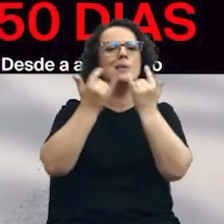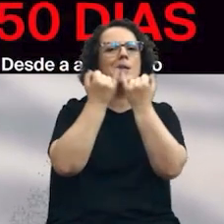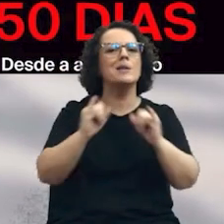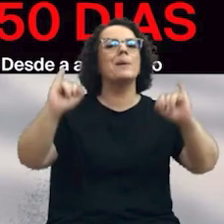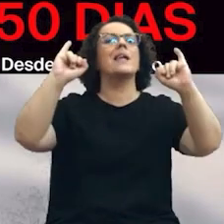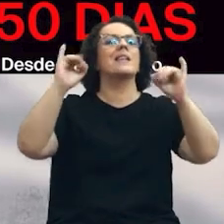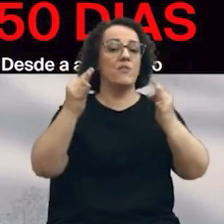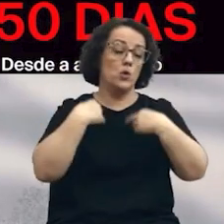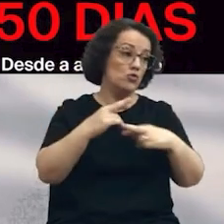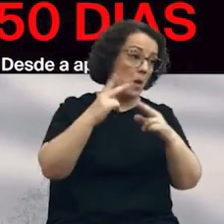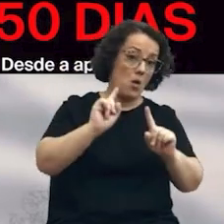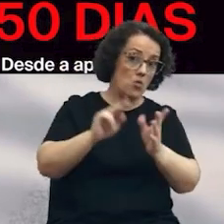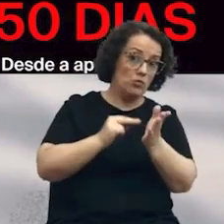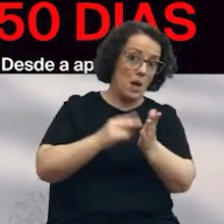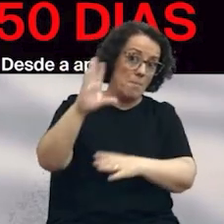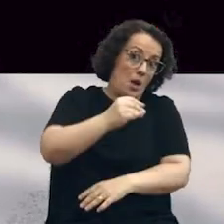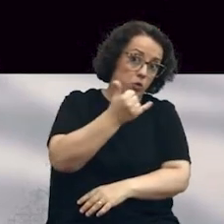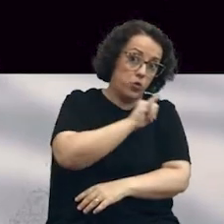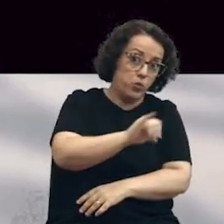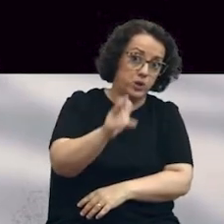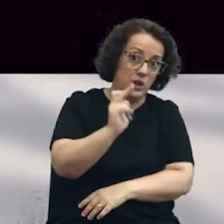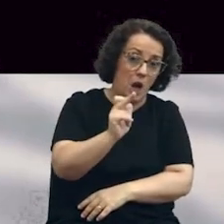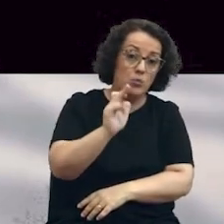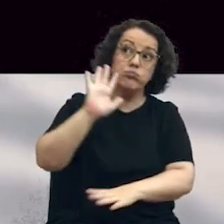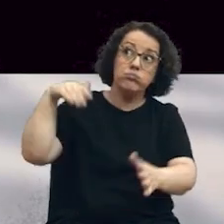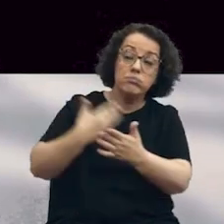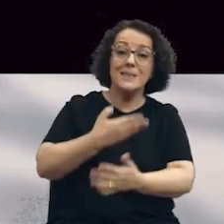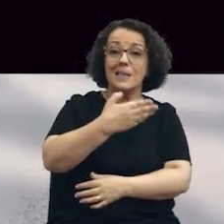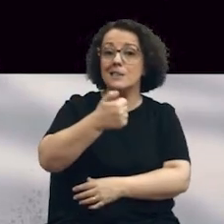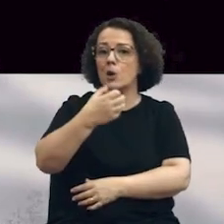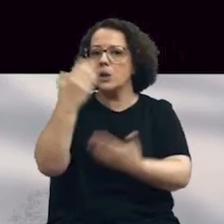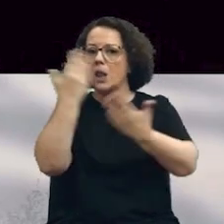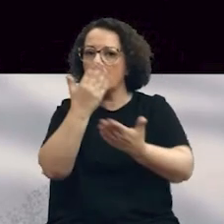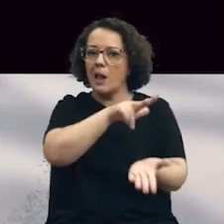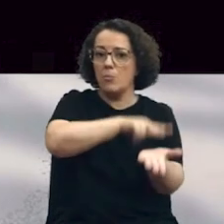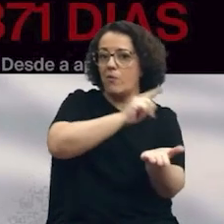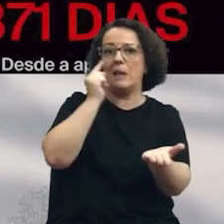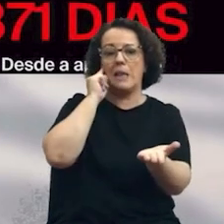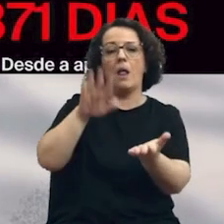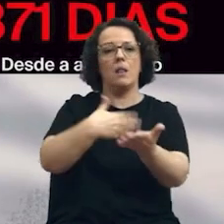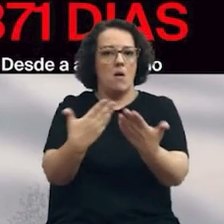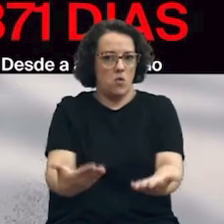que não precisem de passar mais de 200 anos para o fazermos. Passaram já 750 dias desde a aprovação.